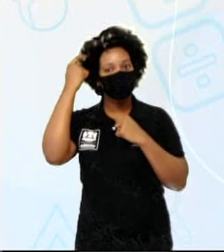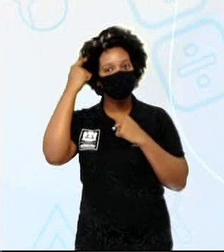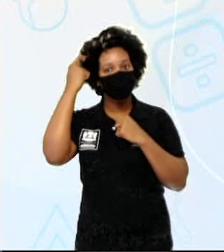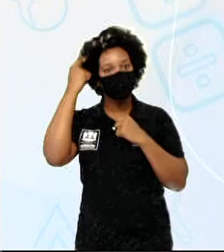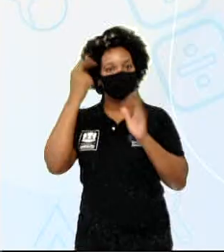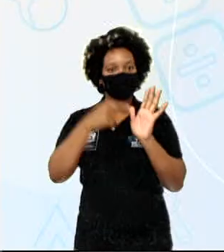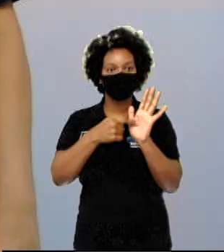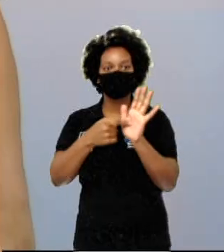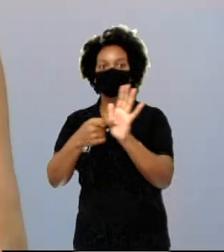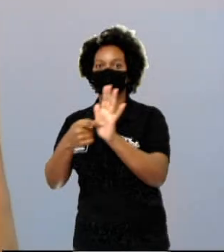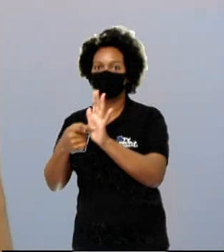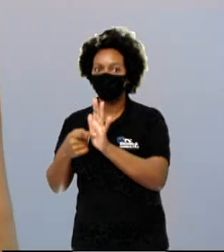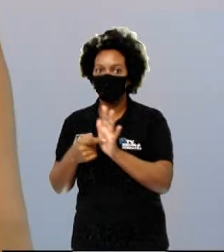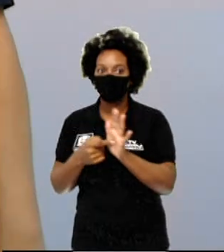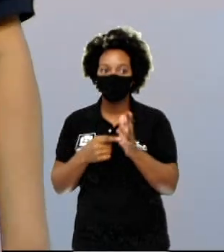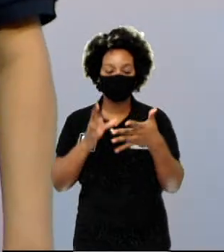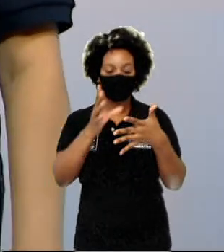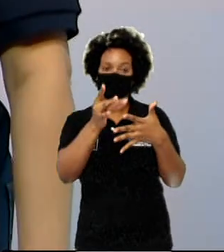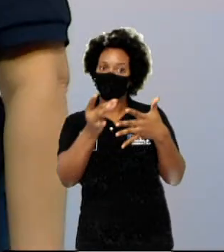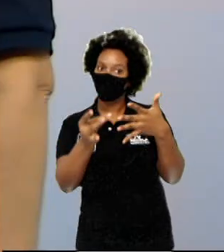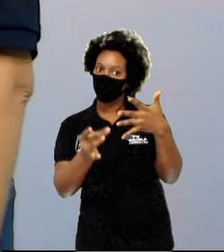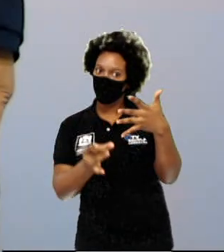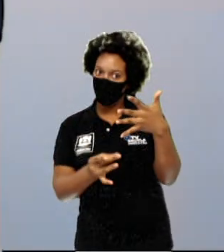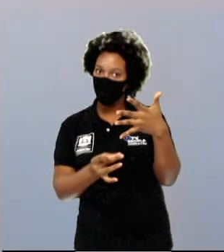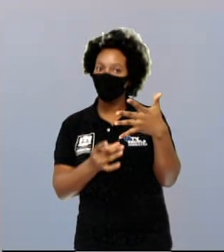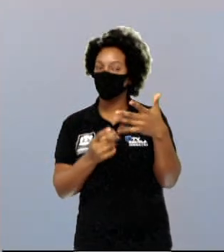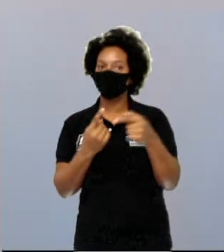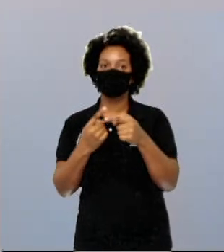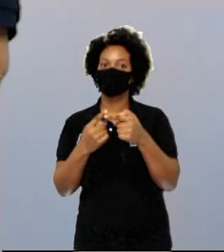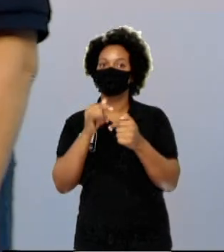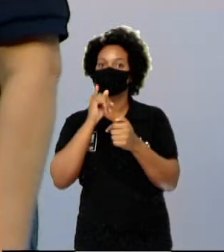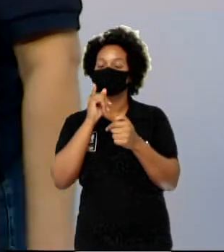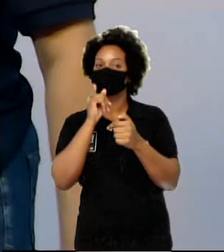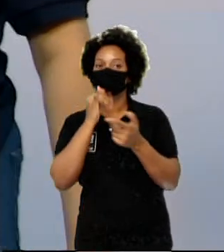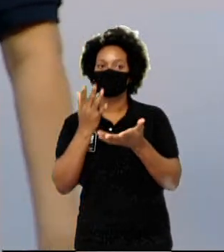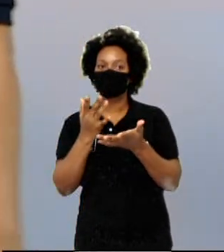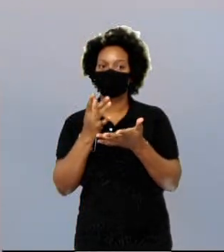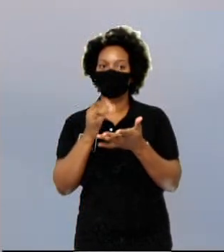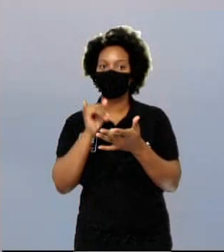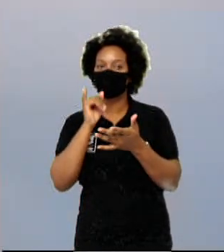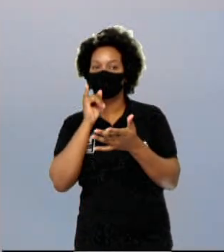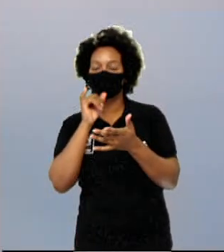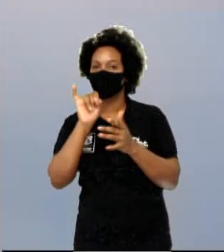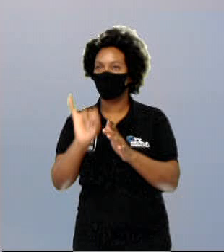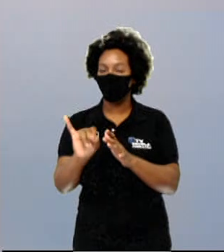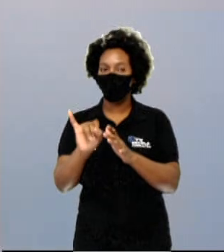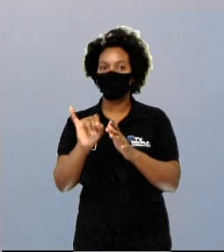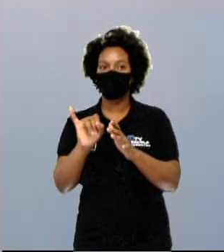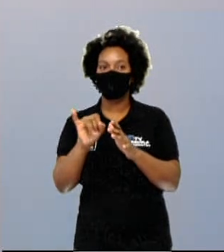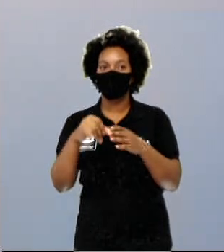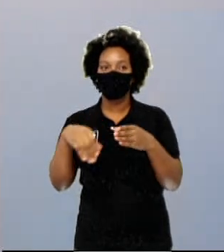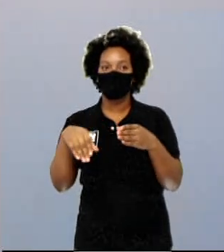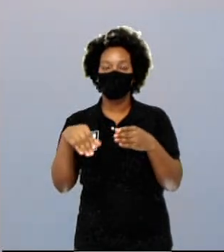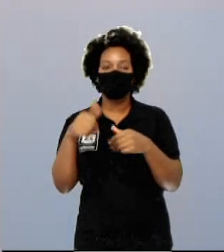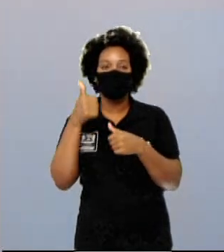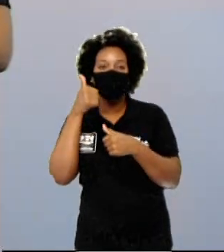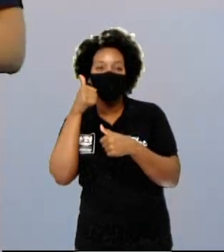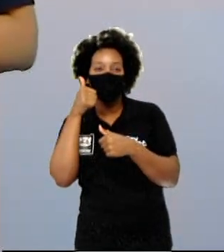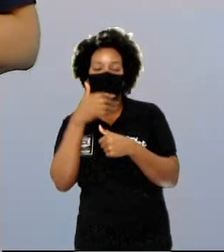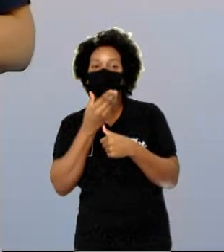pistas a um arqueólogo. O crânio vai dizer, por exemplo, se ele pertence ao gênero homo,